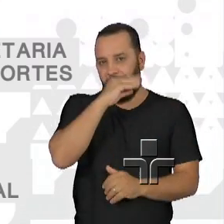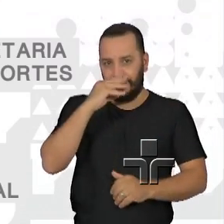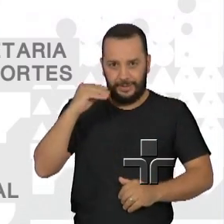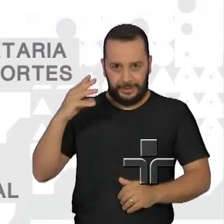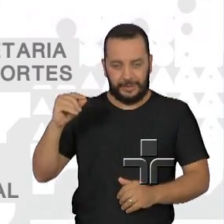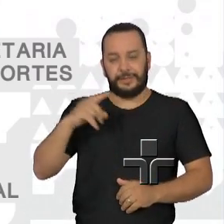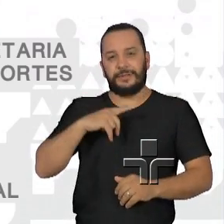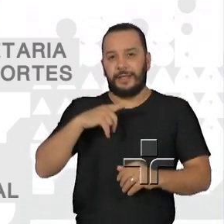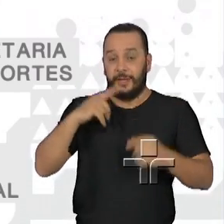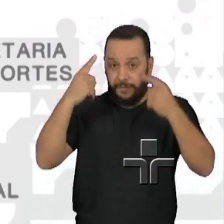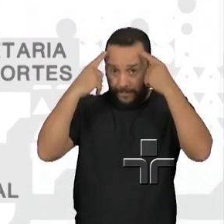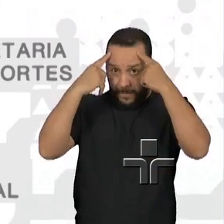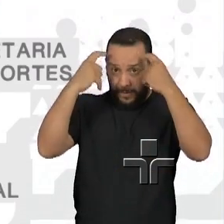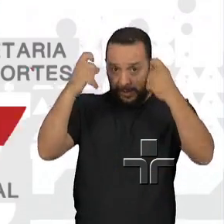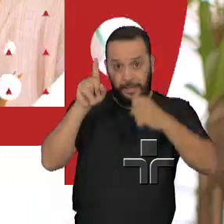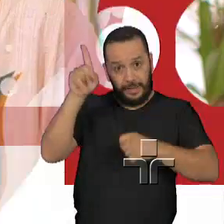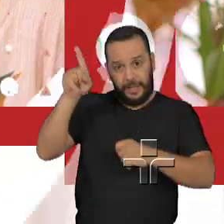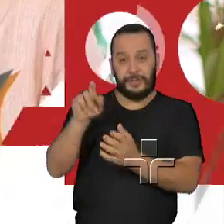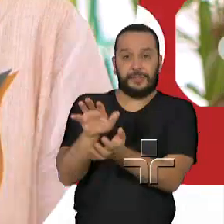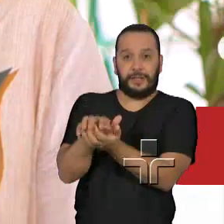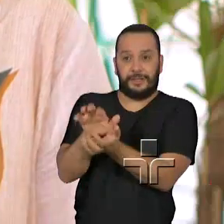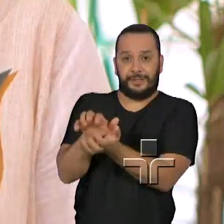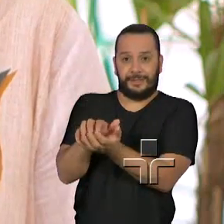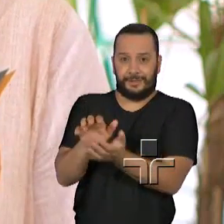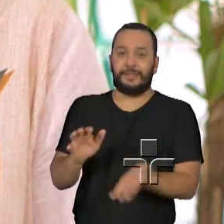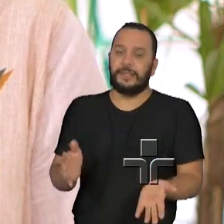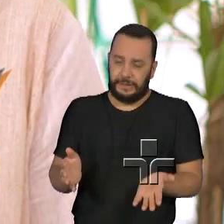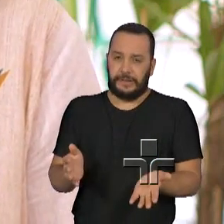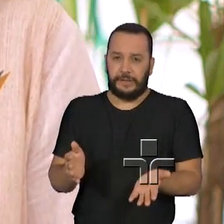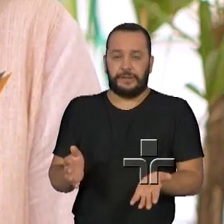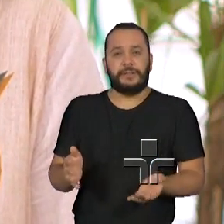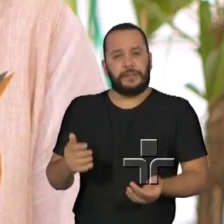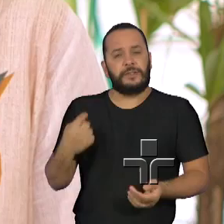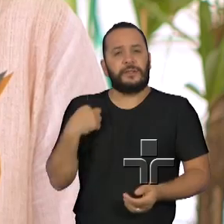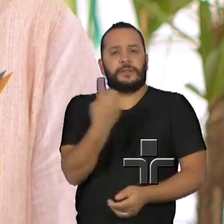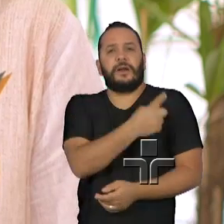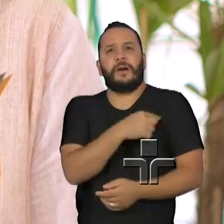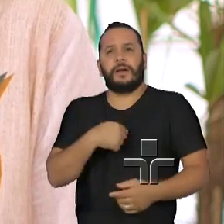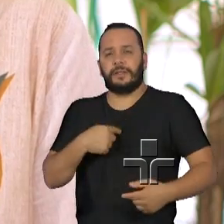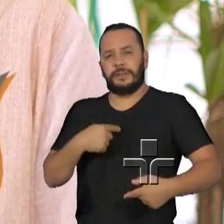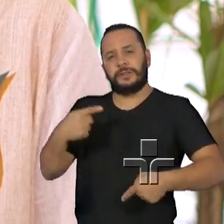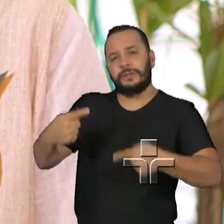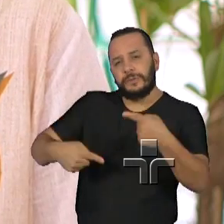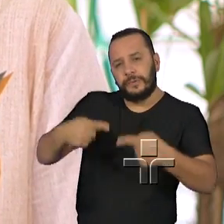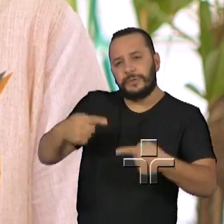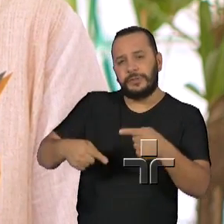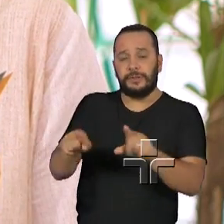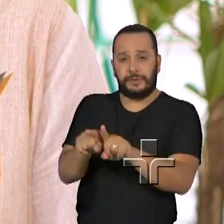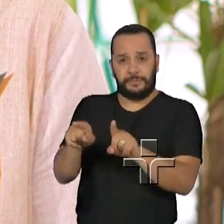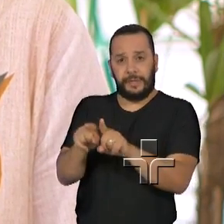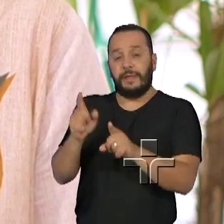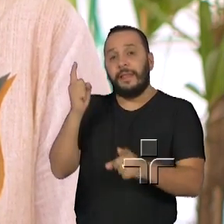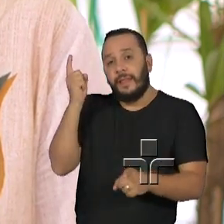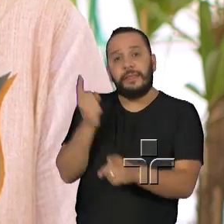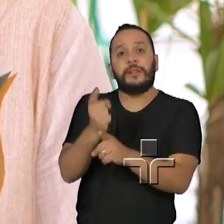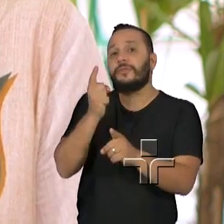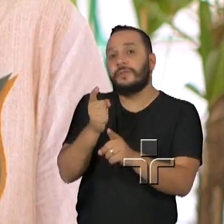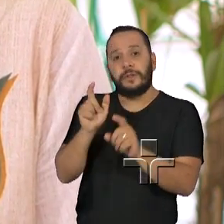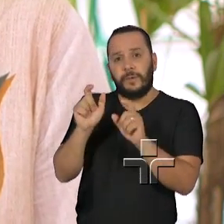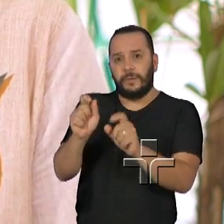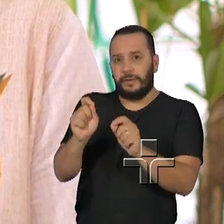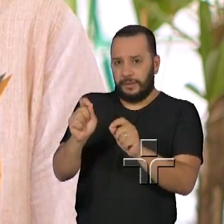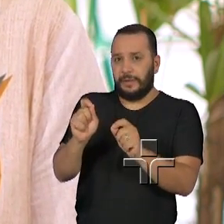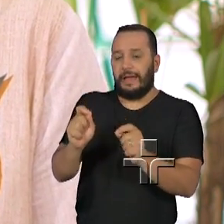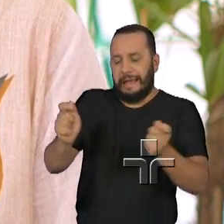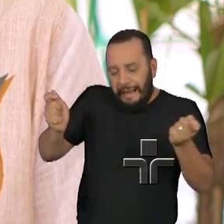de violência em Jacarei. Ali a gente discute e identifica as nossas